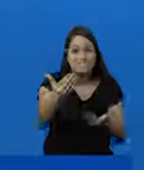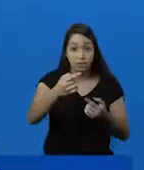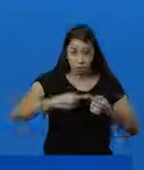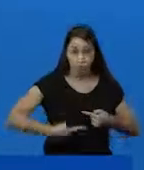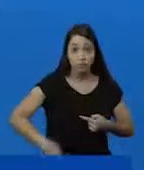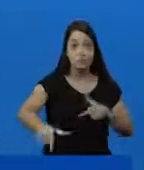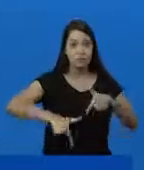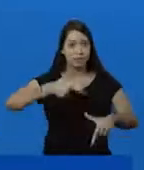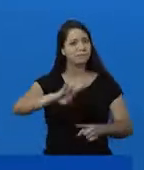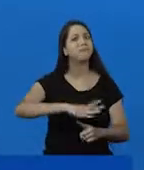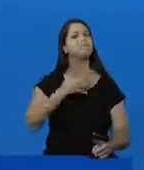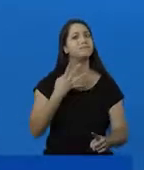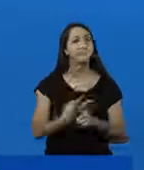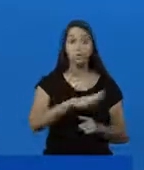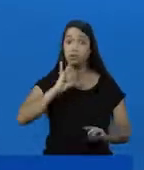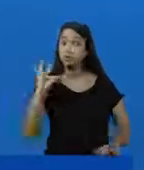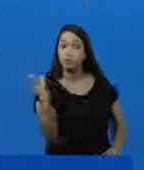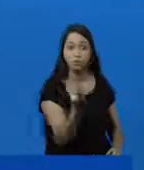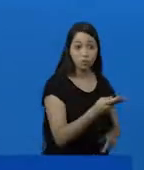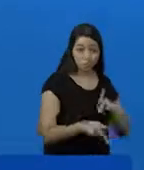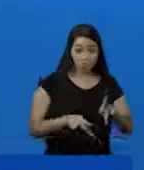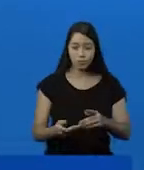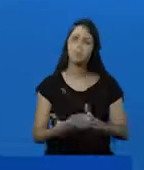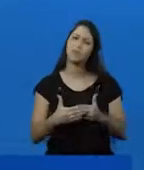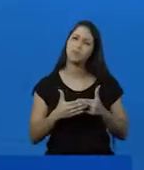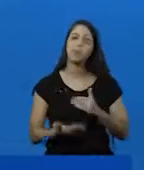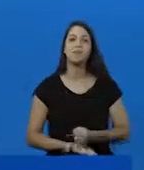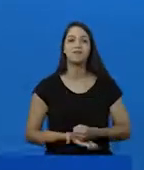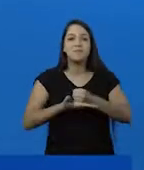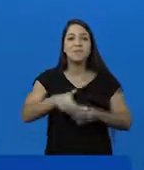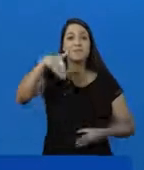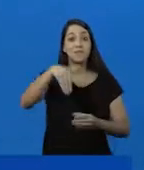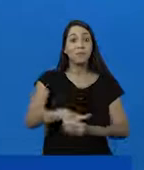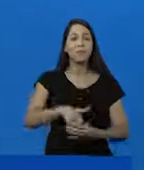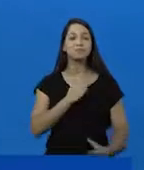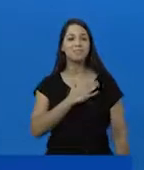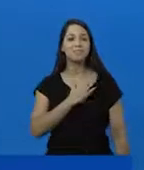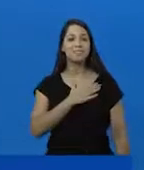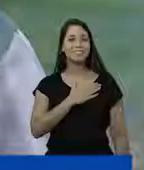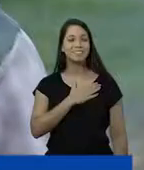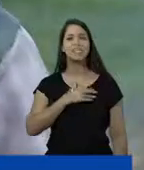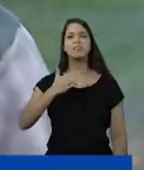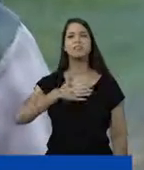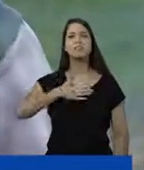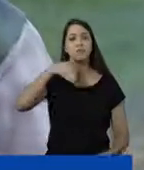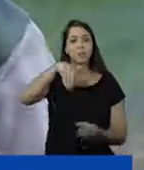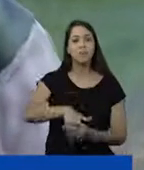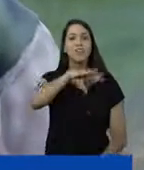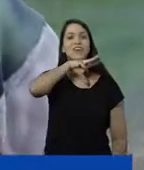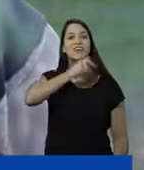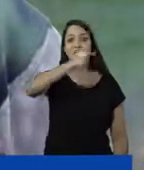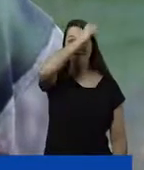seguir trabalhando e fazendo mais por todos, eu peço o seu apoio e o seu voto de coração. Eu voto no